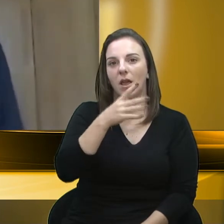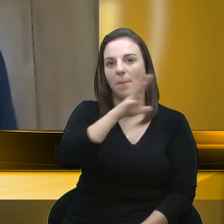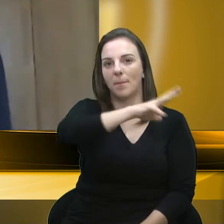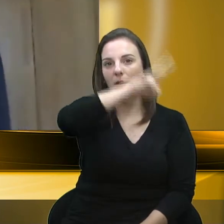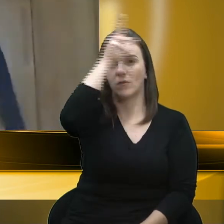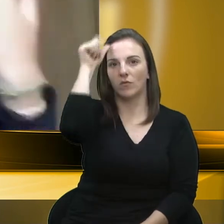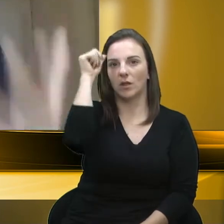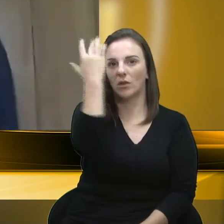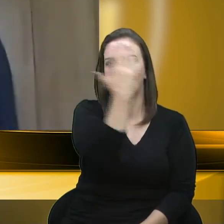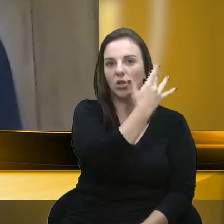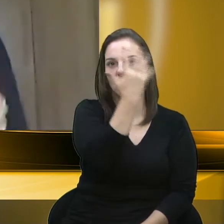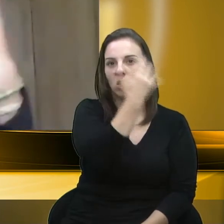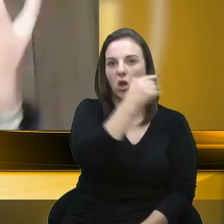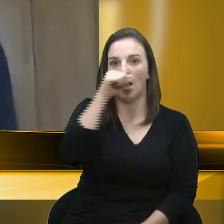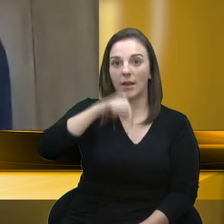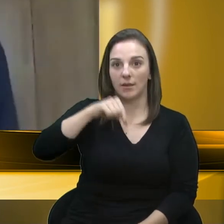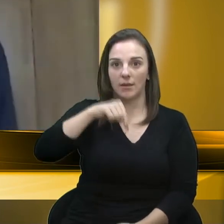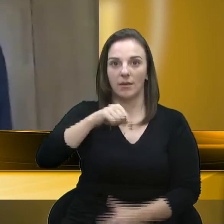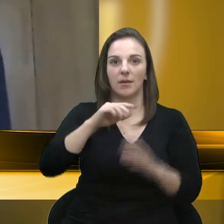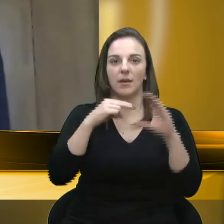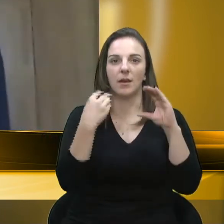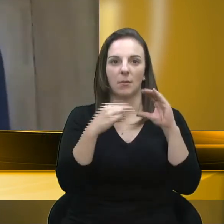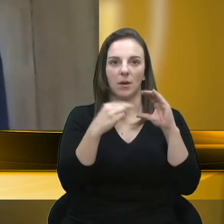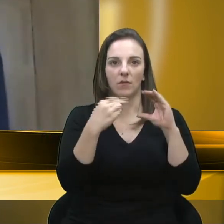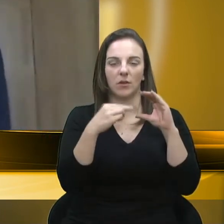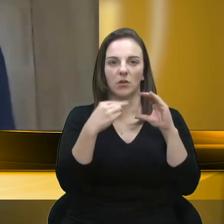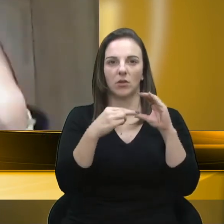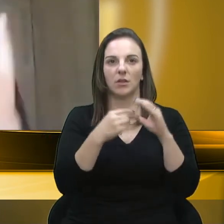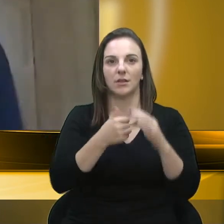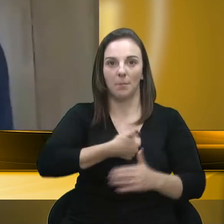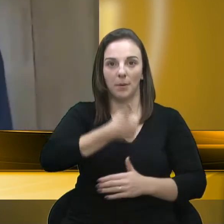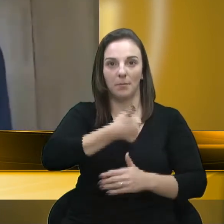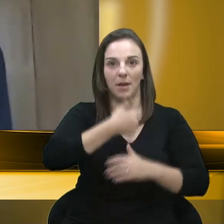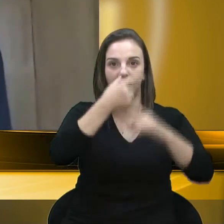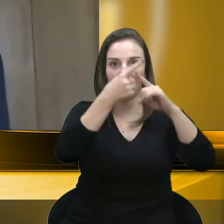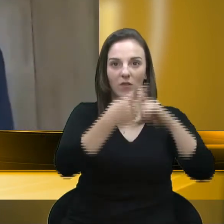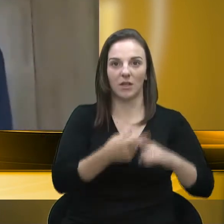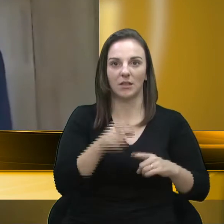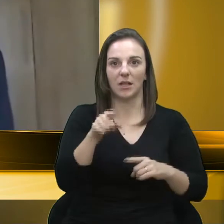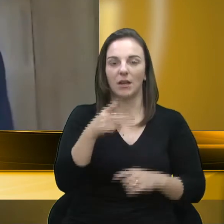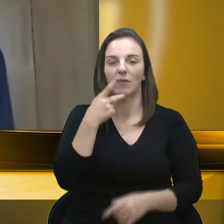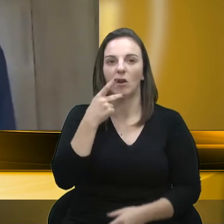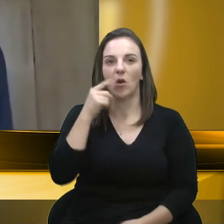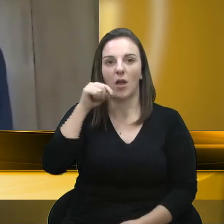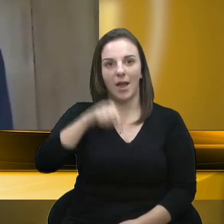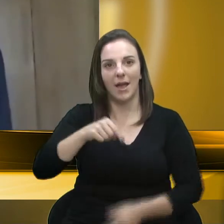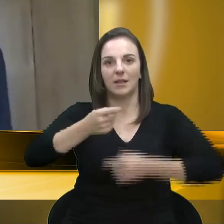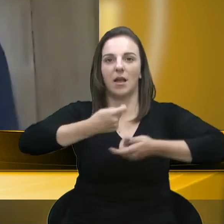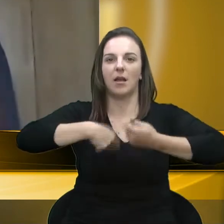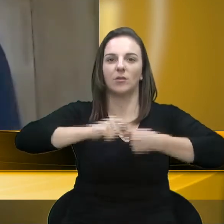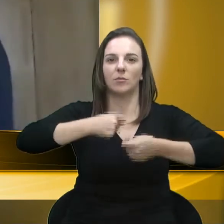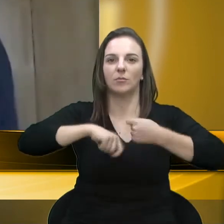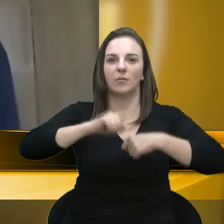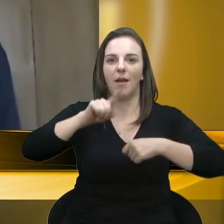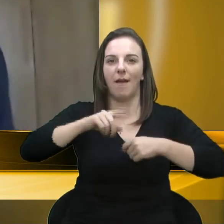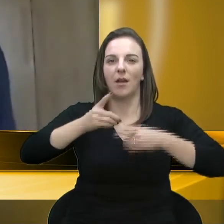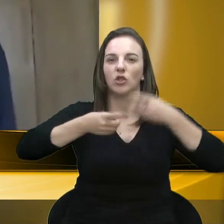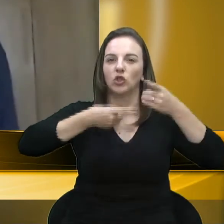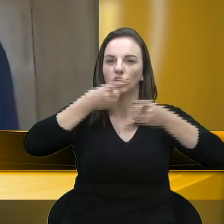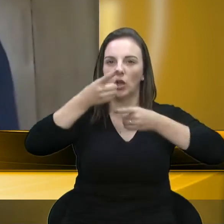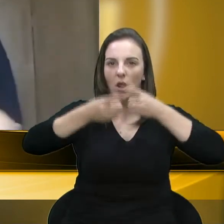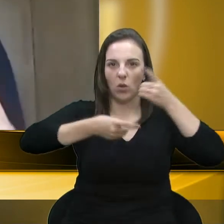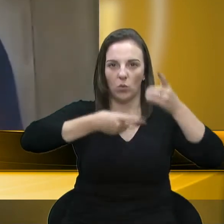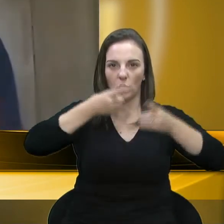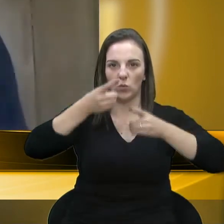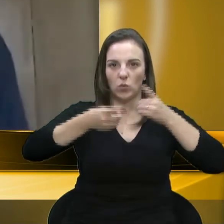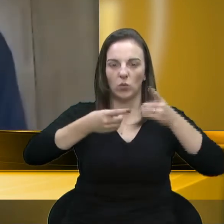dentro dessa casa, dentro da Câmara de Vereadores, ele expressa que essa gestão será a gestão do diálogo, que essa